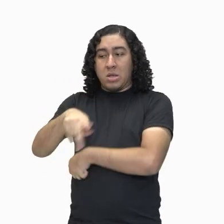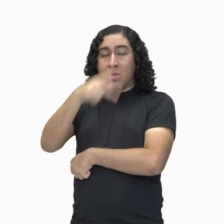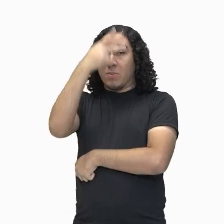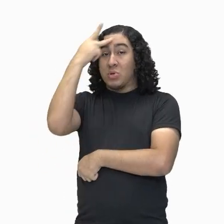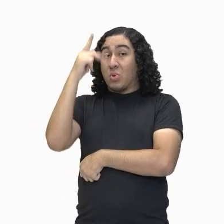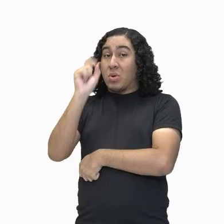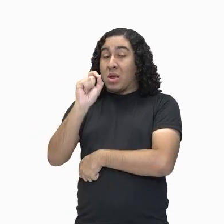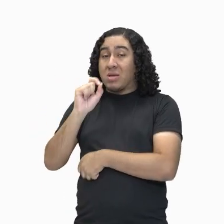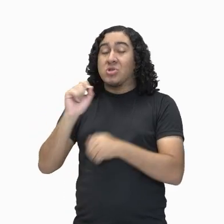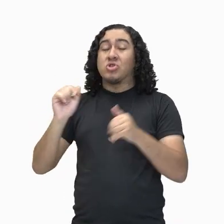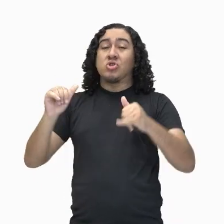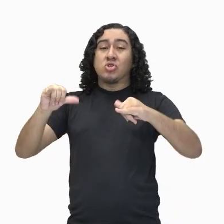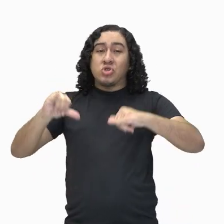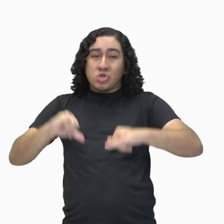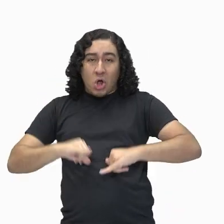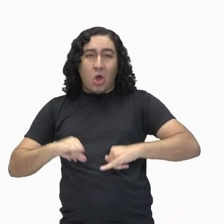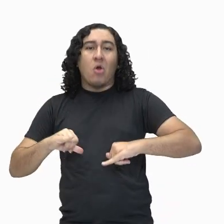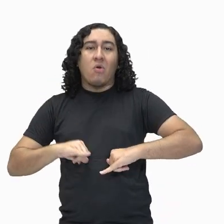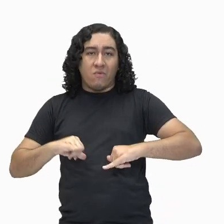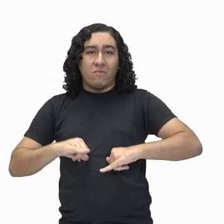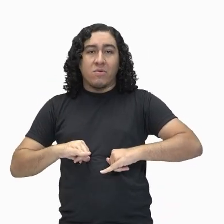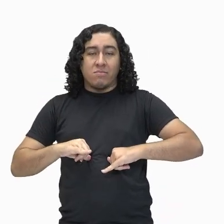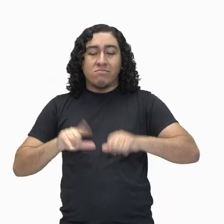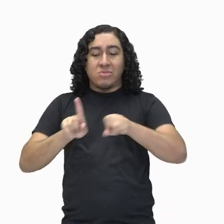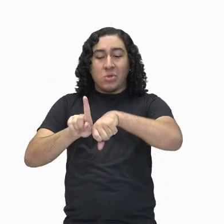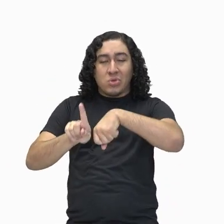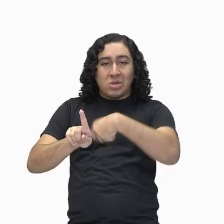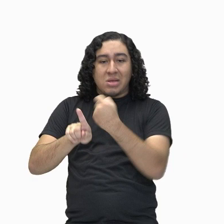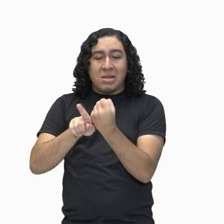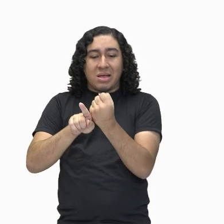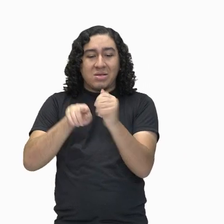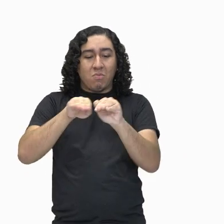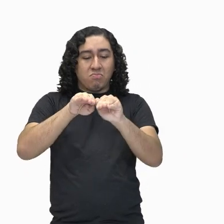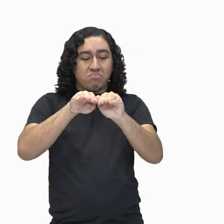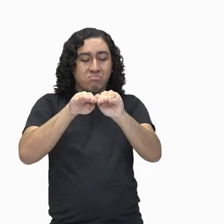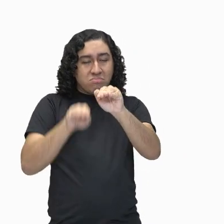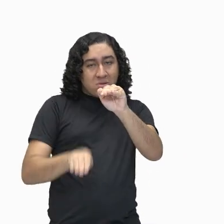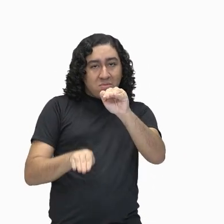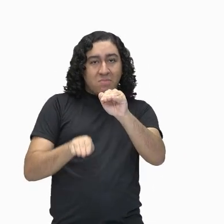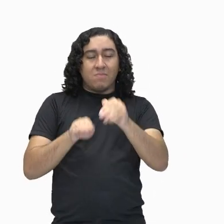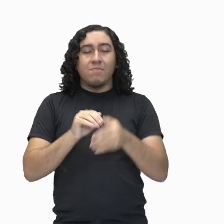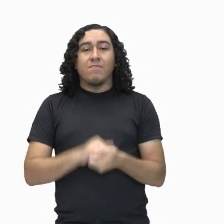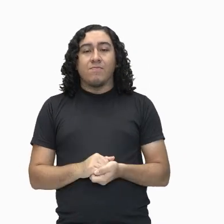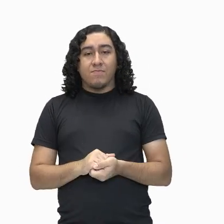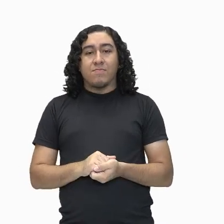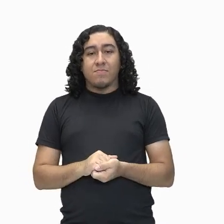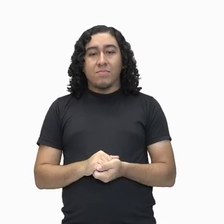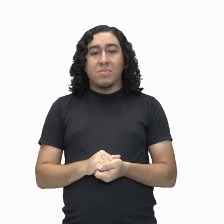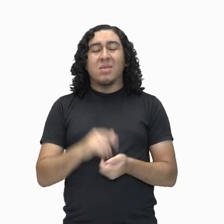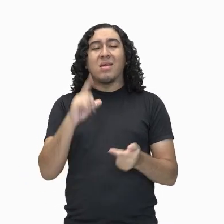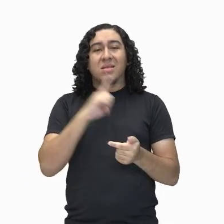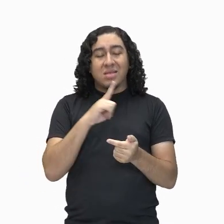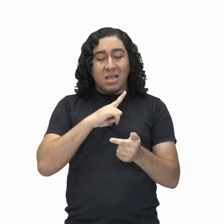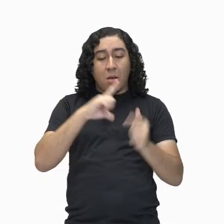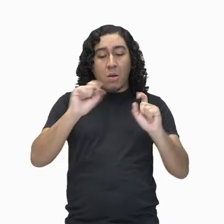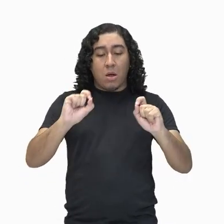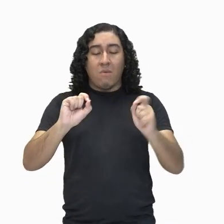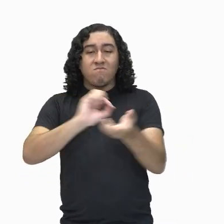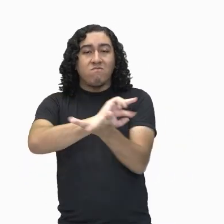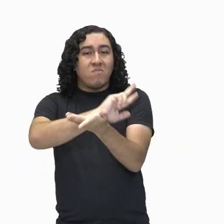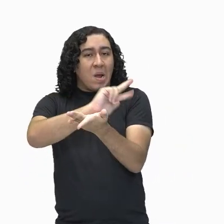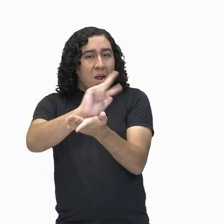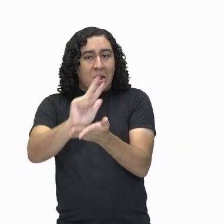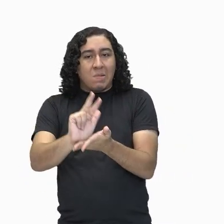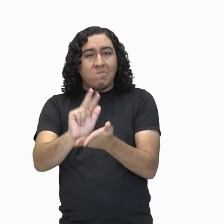vítima da desigualdade social. Então, ela tem ali, de alguma forma, condicionado, e de muitas formas também,